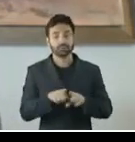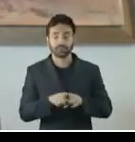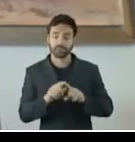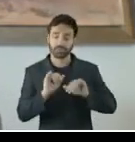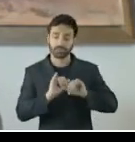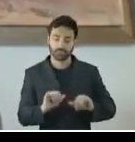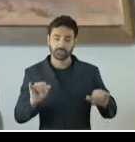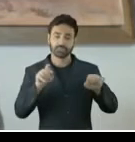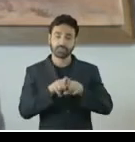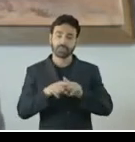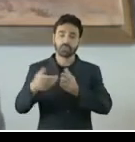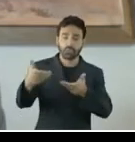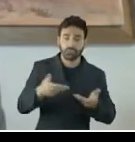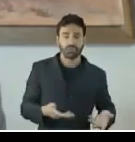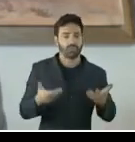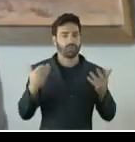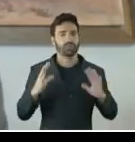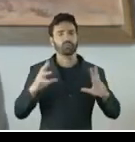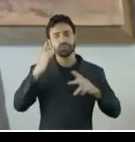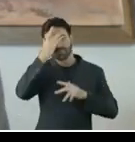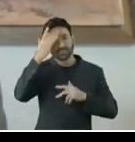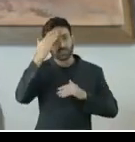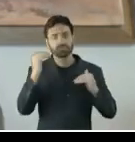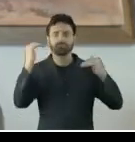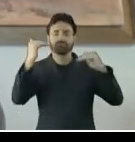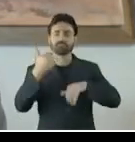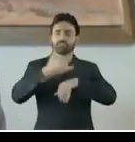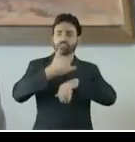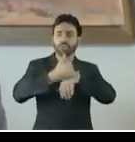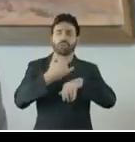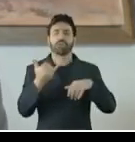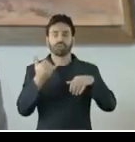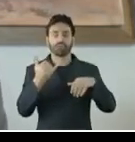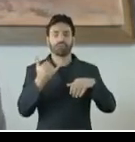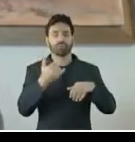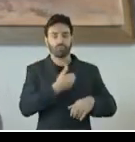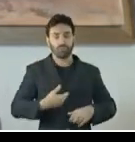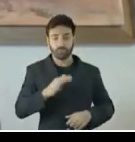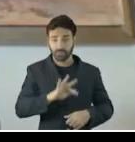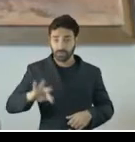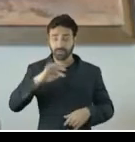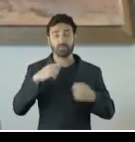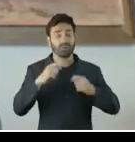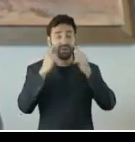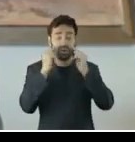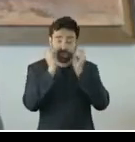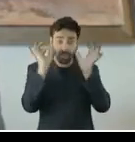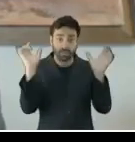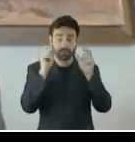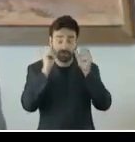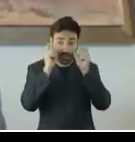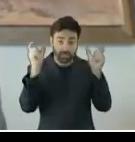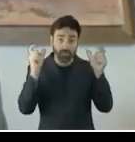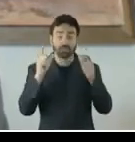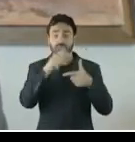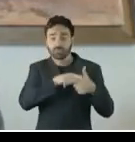um convite para que os dirigentes máximos dos mais diversos órgãos e entidades federais atentem para a dimensão do problema e reforcem